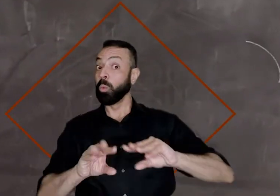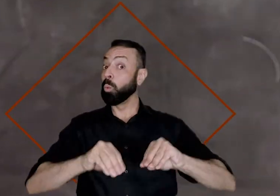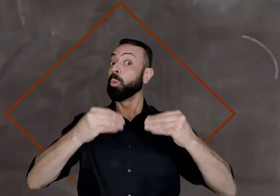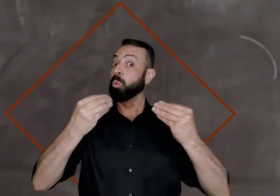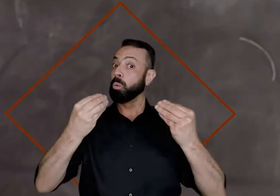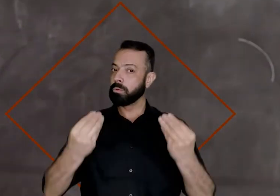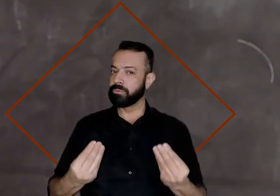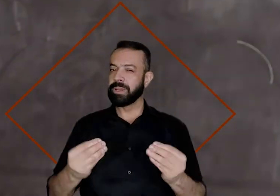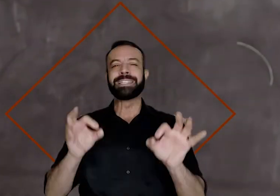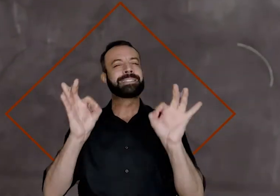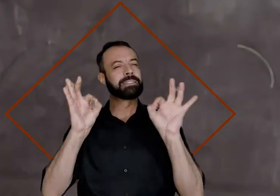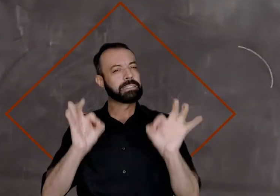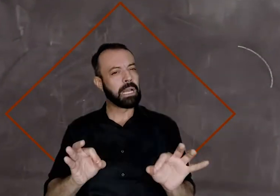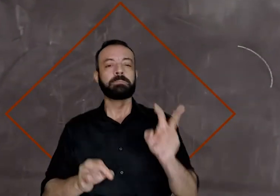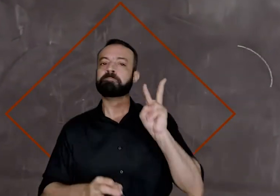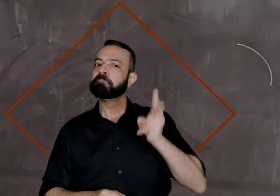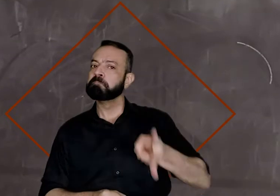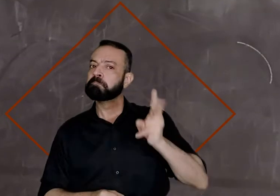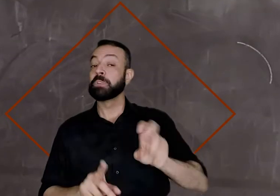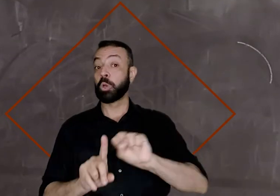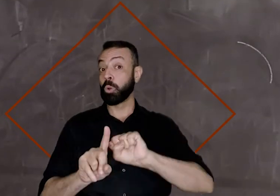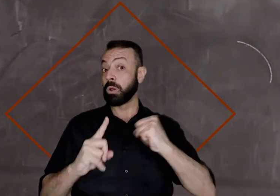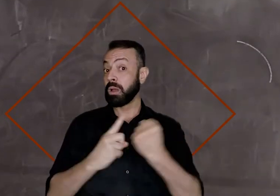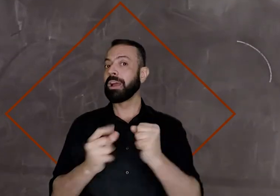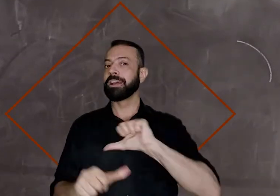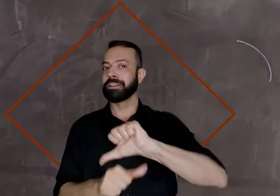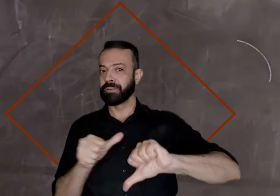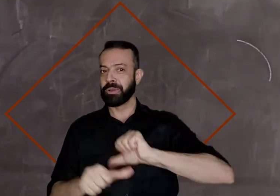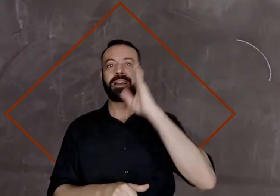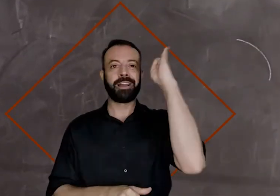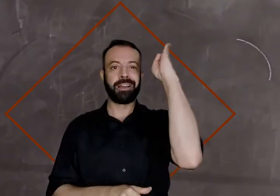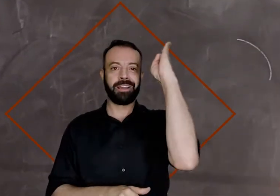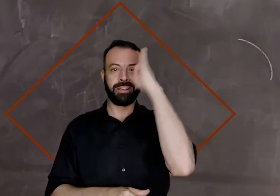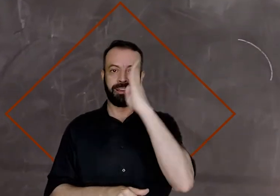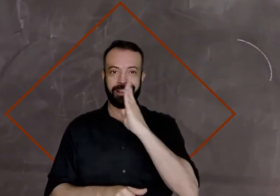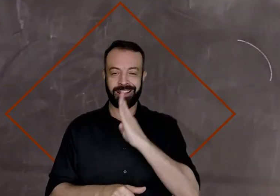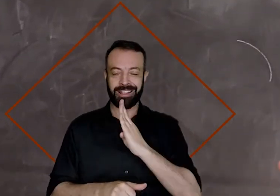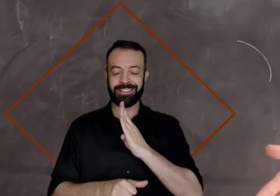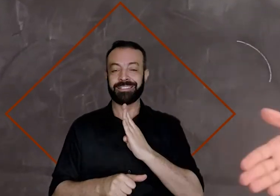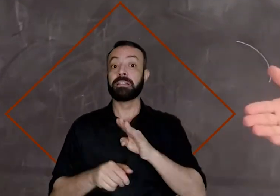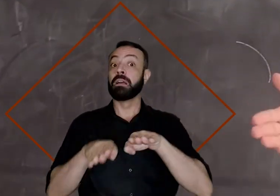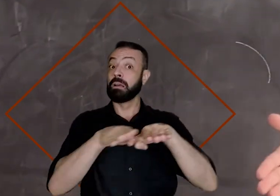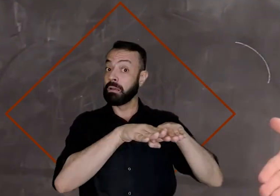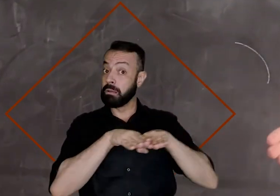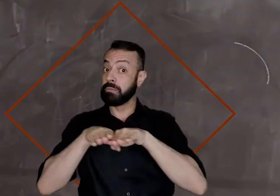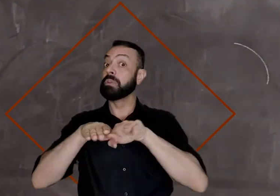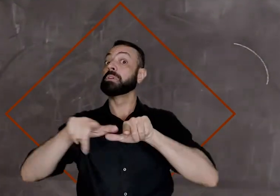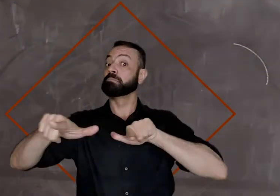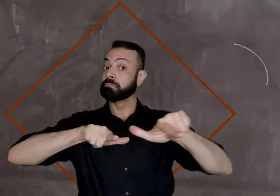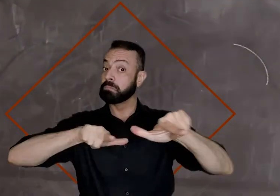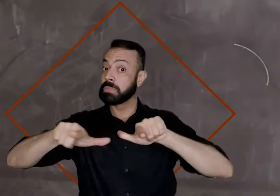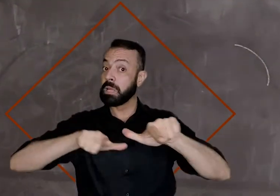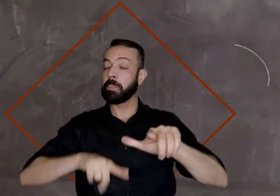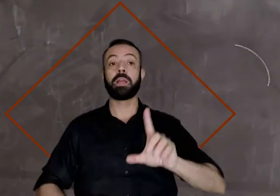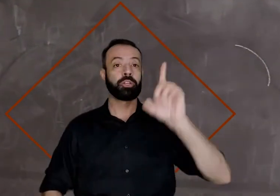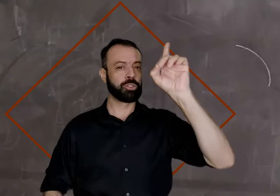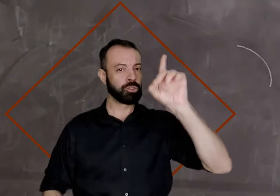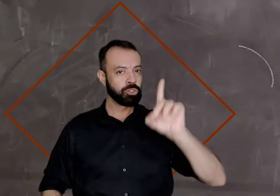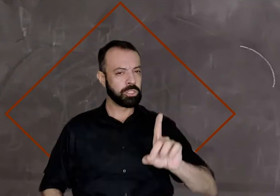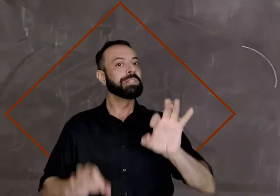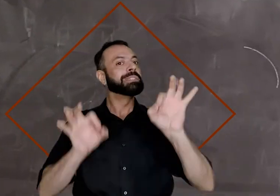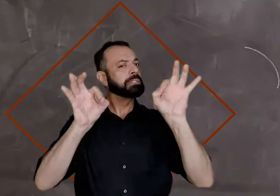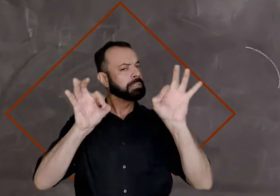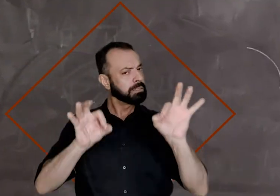Unifesp reafirma o seu compromisso com a transformação social no Brasil por meio das ações afirmativas,